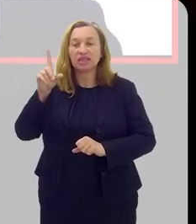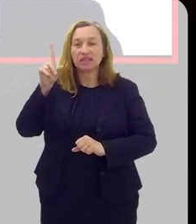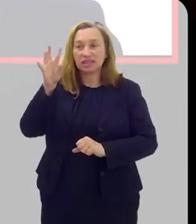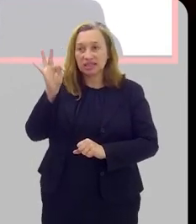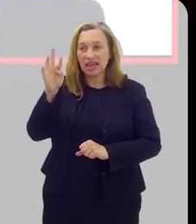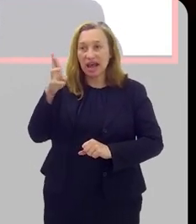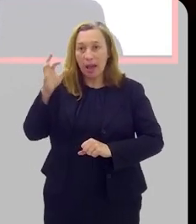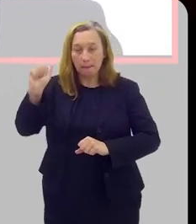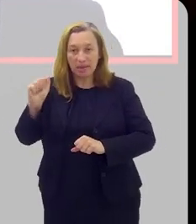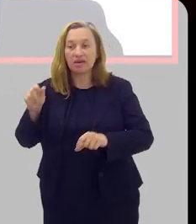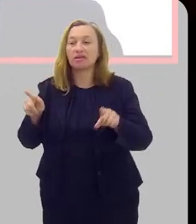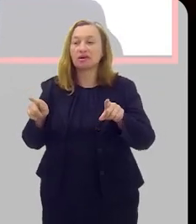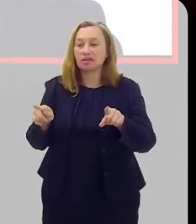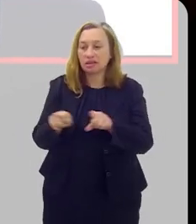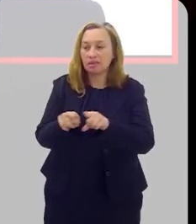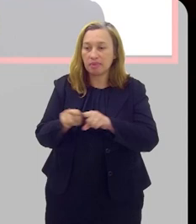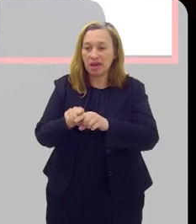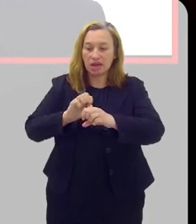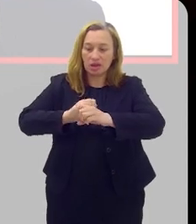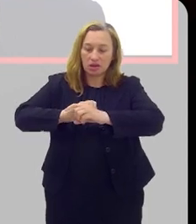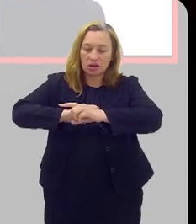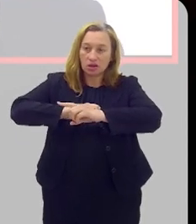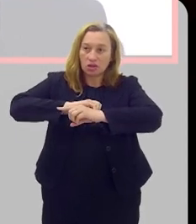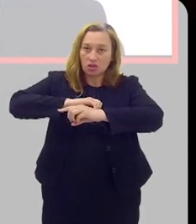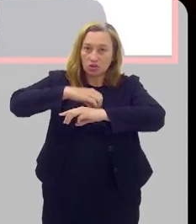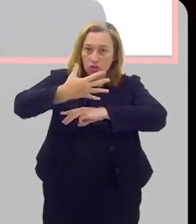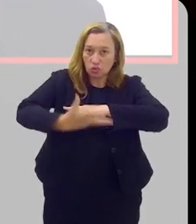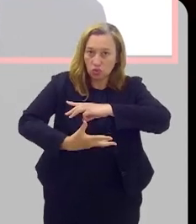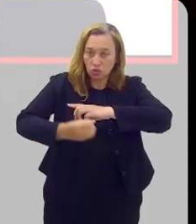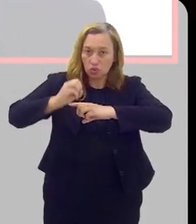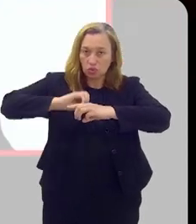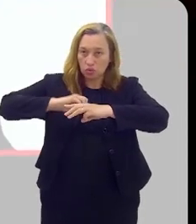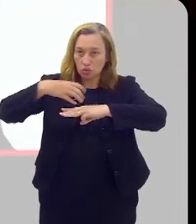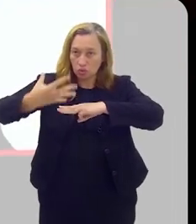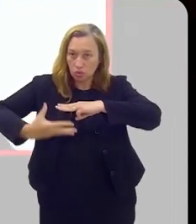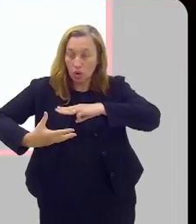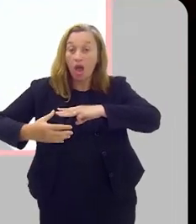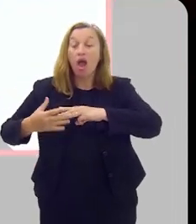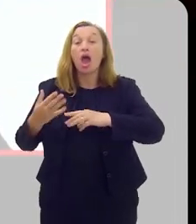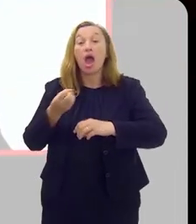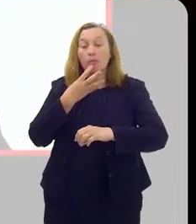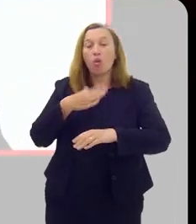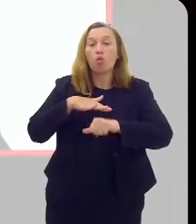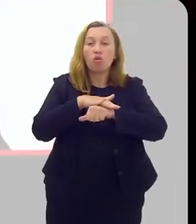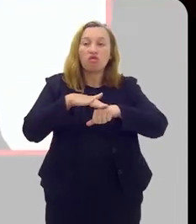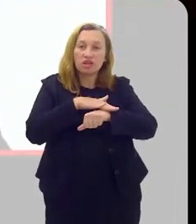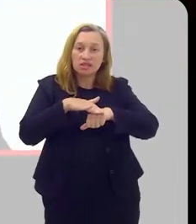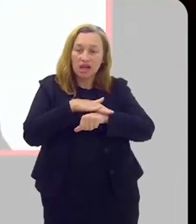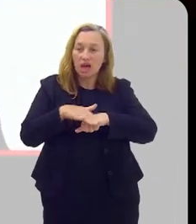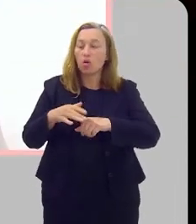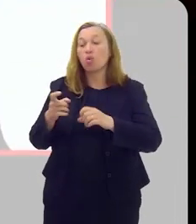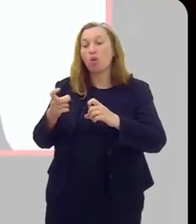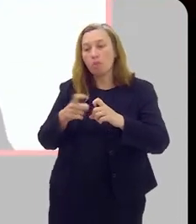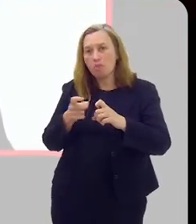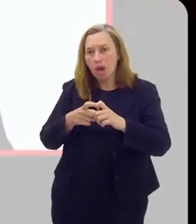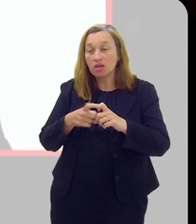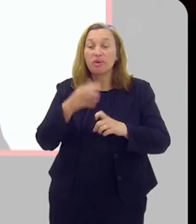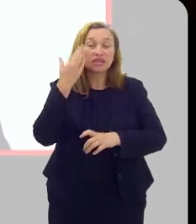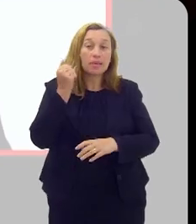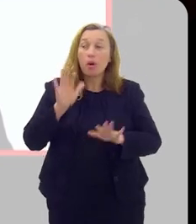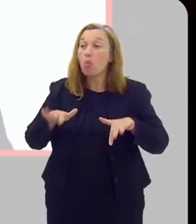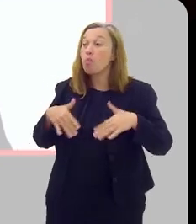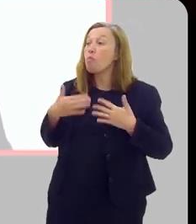modalidade na intenção de curar aquele paciente, tá? É muito importante conversar com o seu urologista para ver se na cada caso,